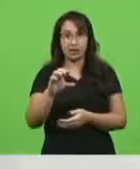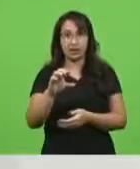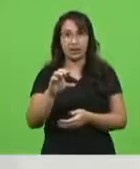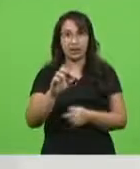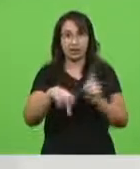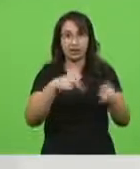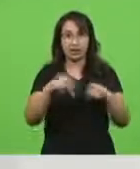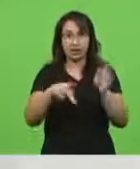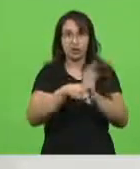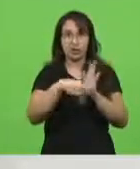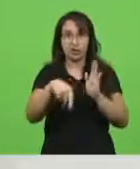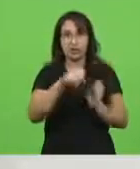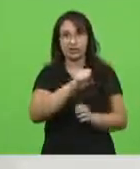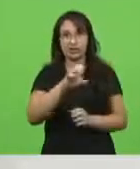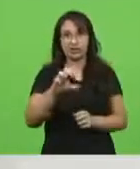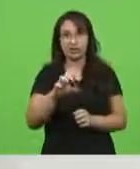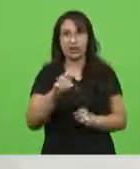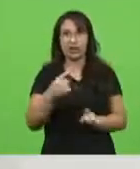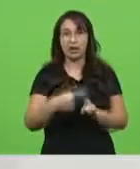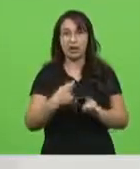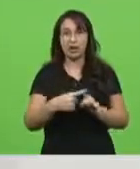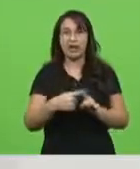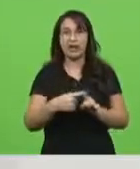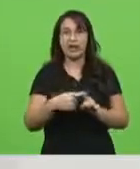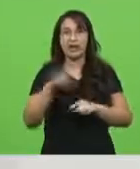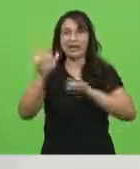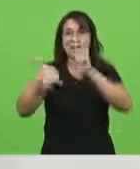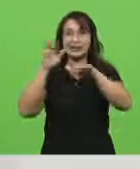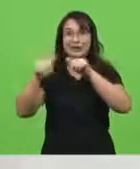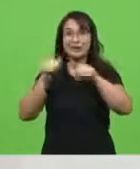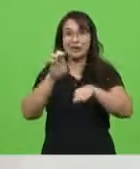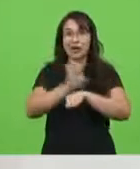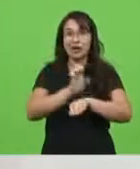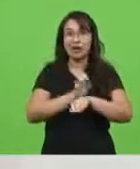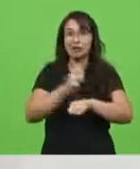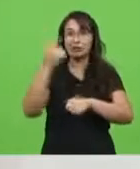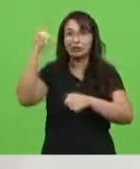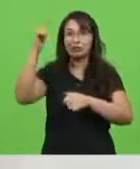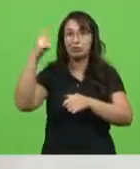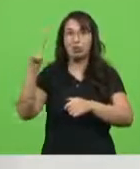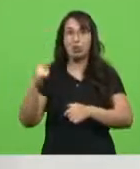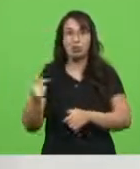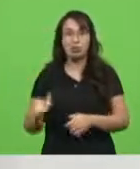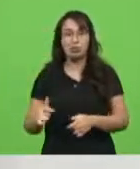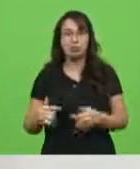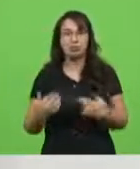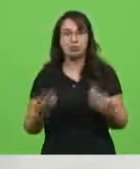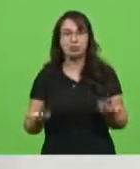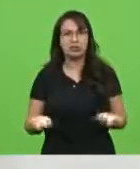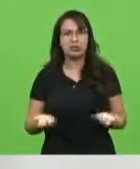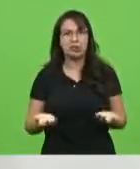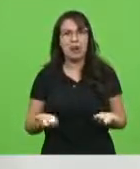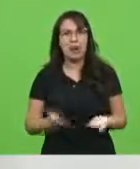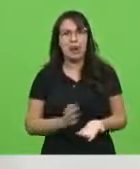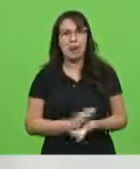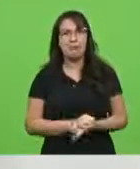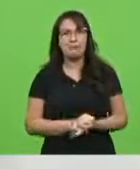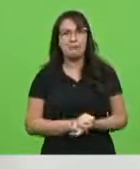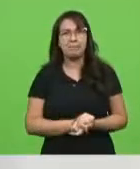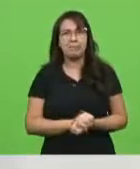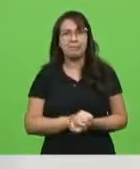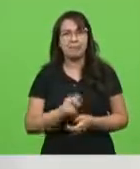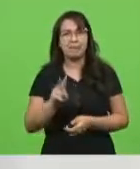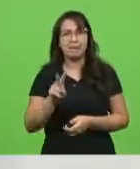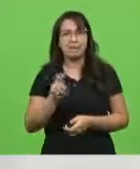ao ponto de estarem buscando mão de obra de fora. Venezuela,